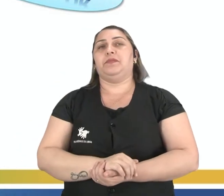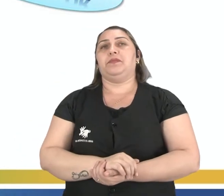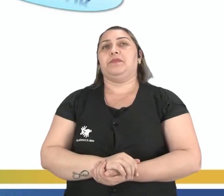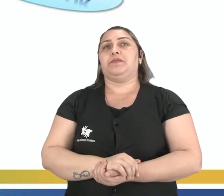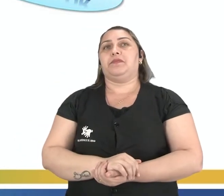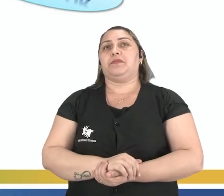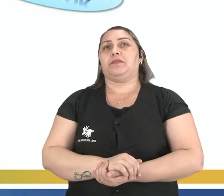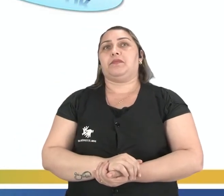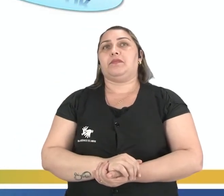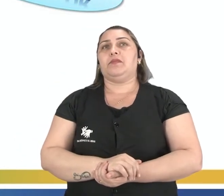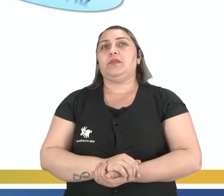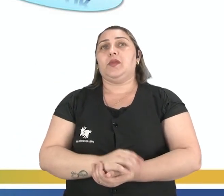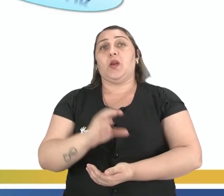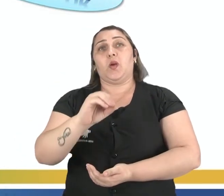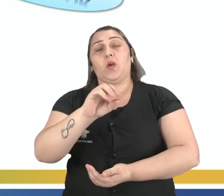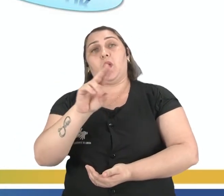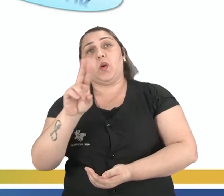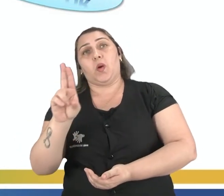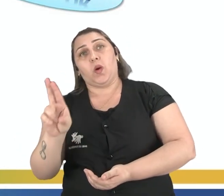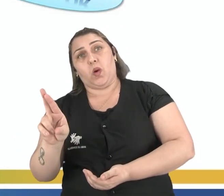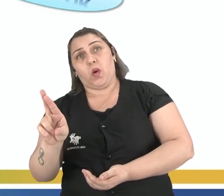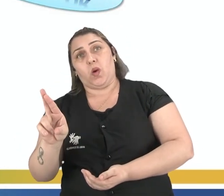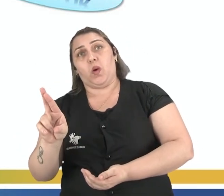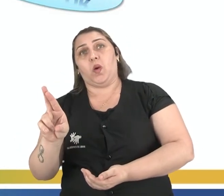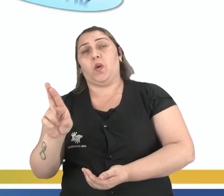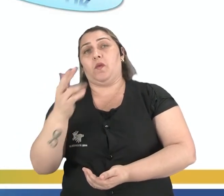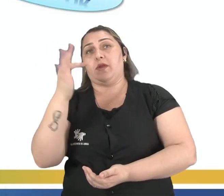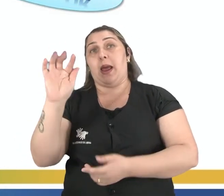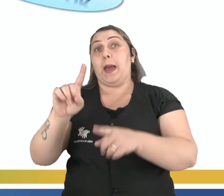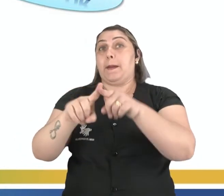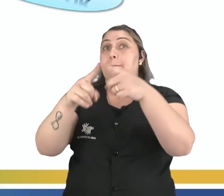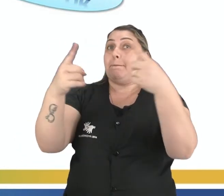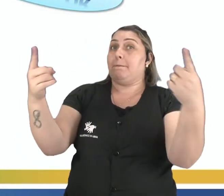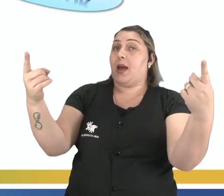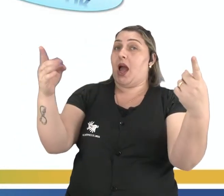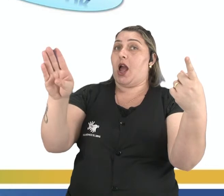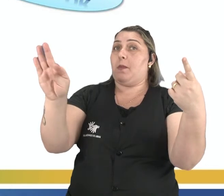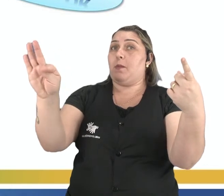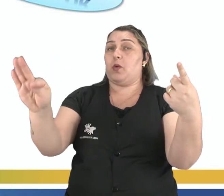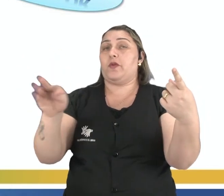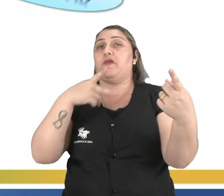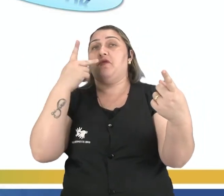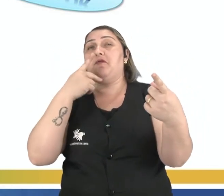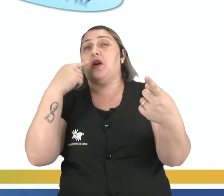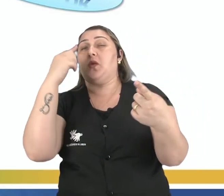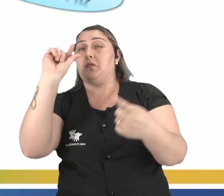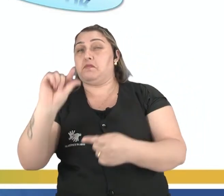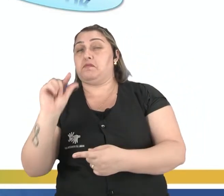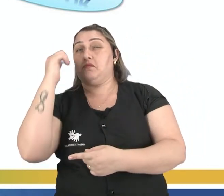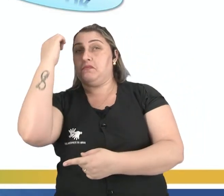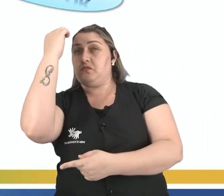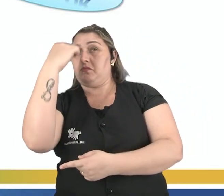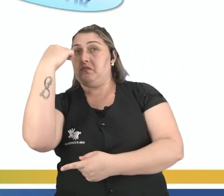alemão ou francês, mas eu falo um pouquinho de espanhol.